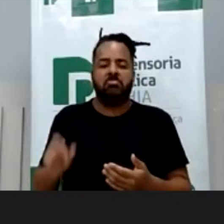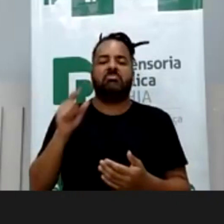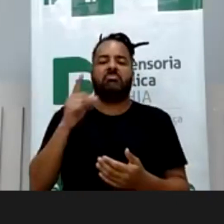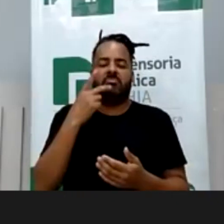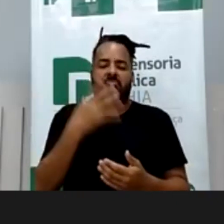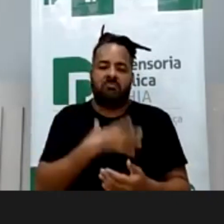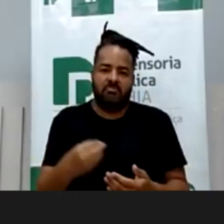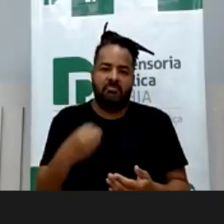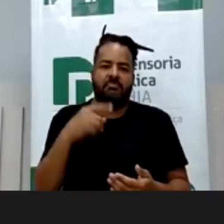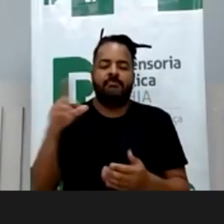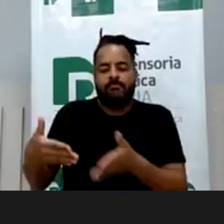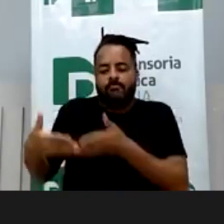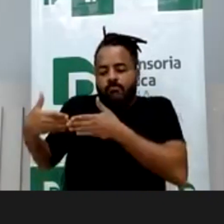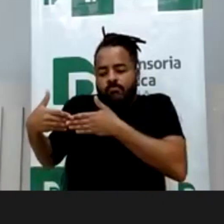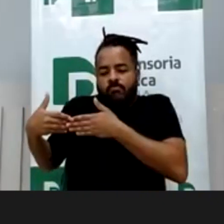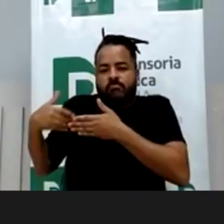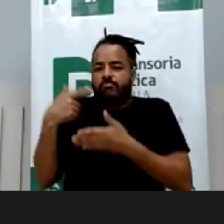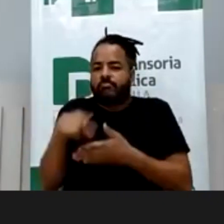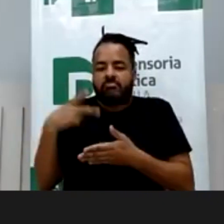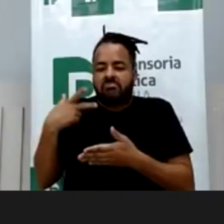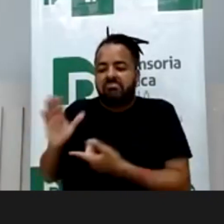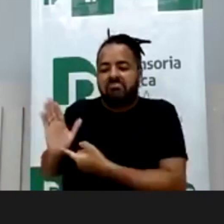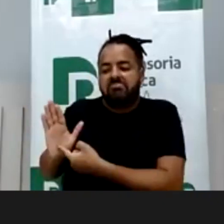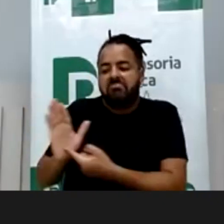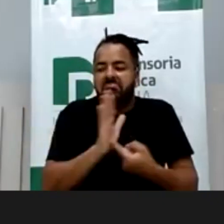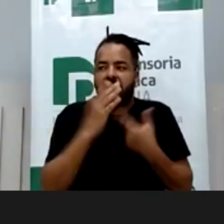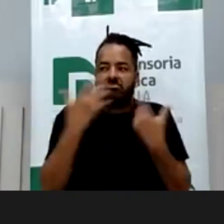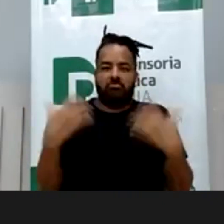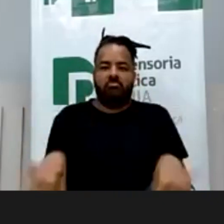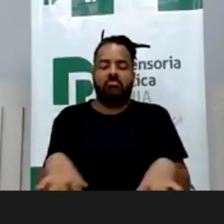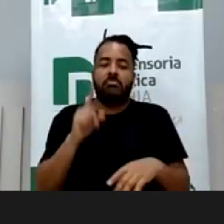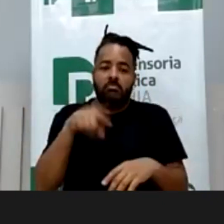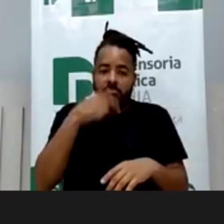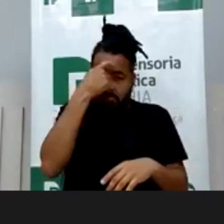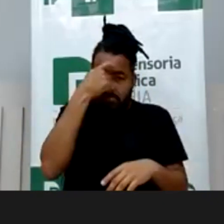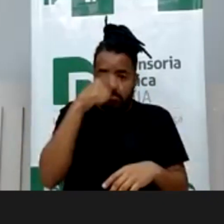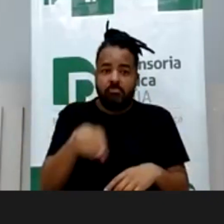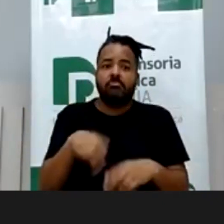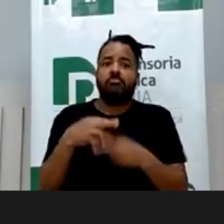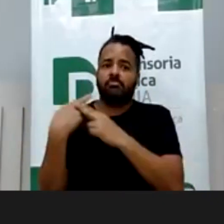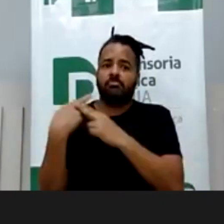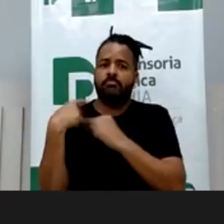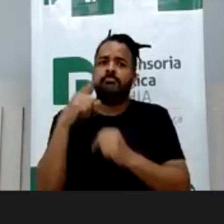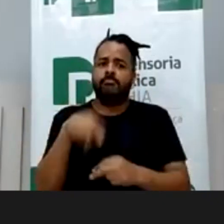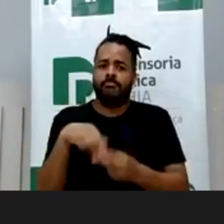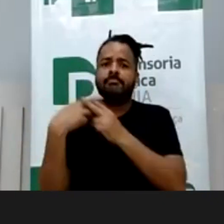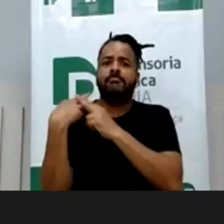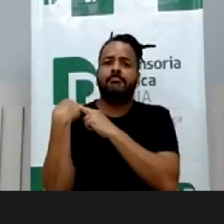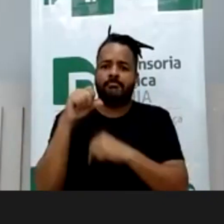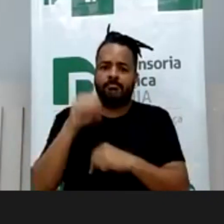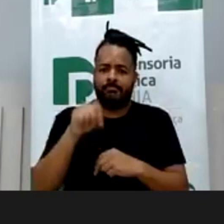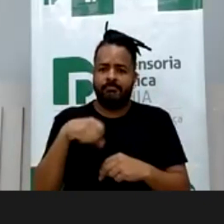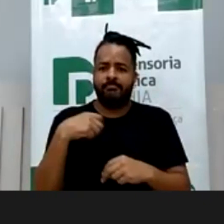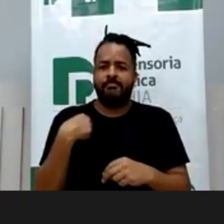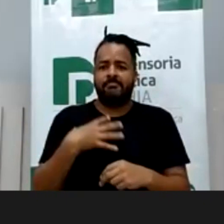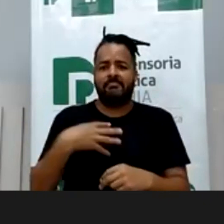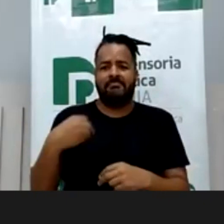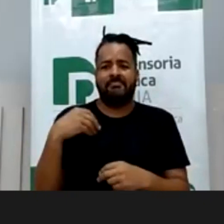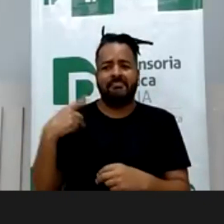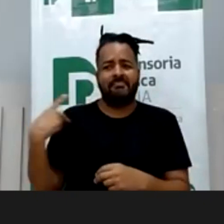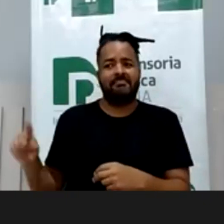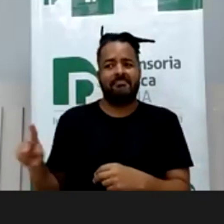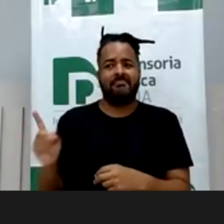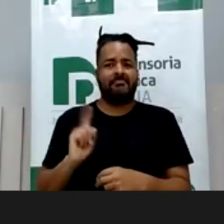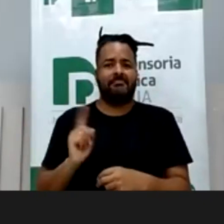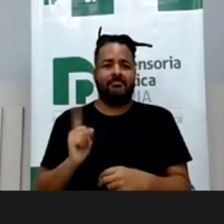é muito consciente, né, é muito, muito responsável, aí, não tem outra palavra, é responsabilidade, o filho não é ela, ela não é